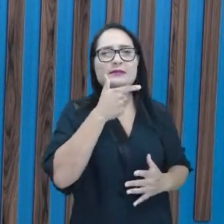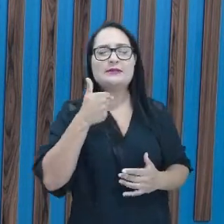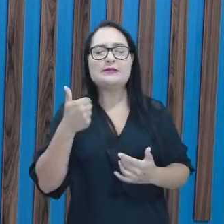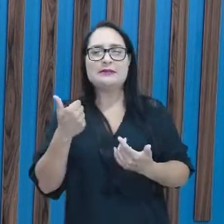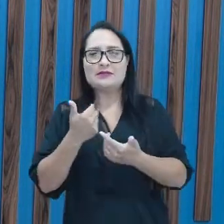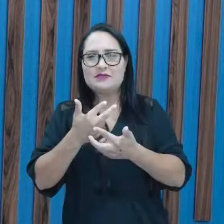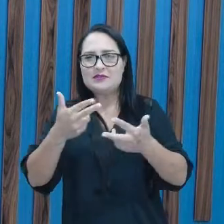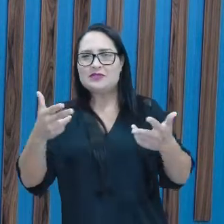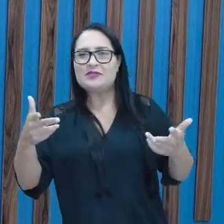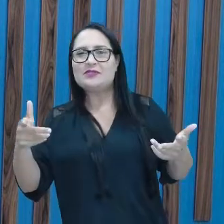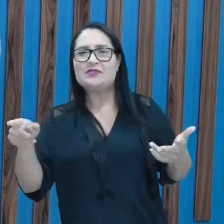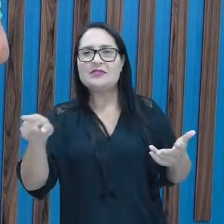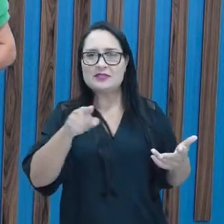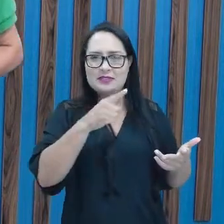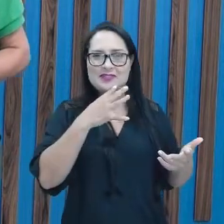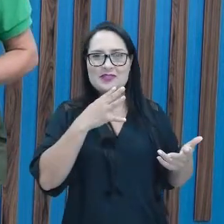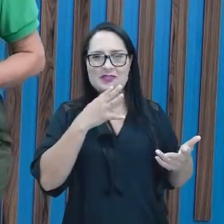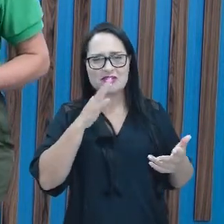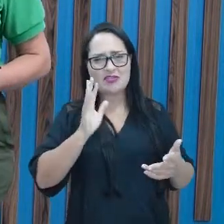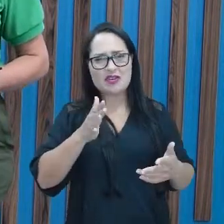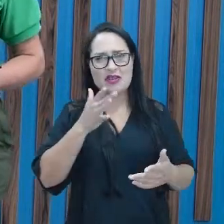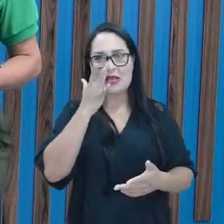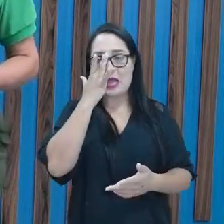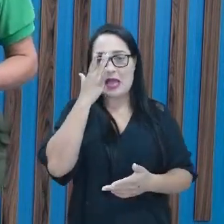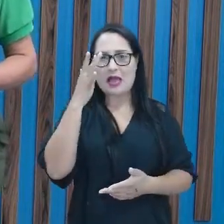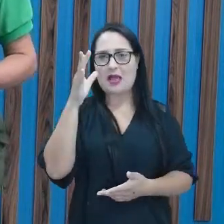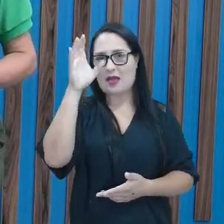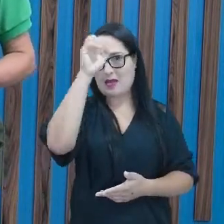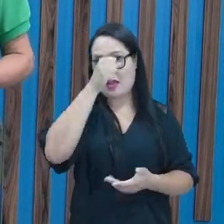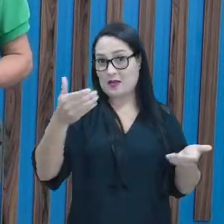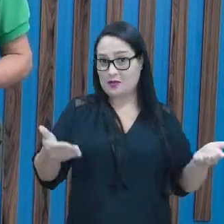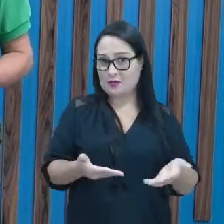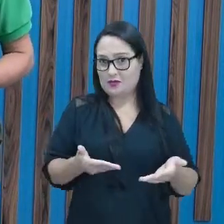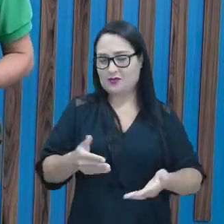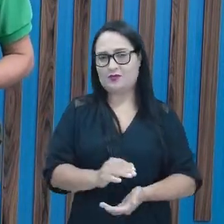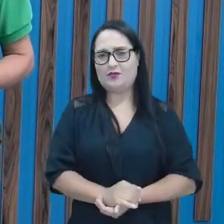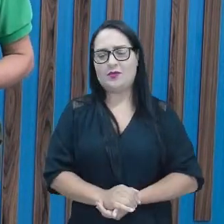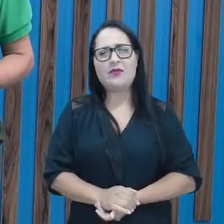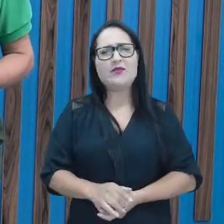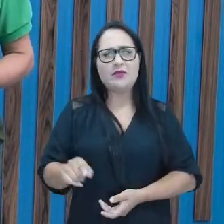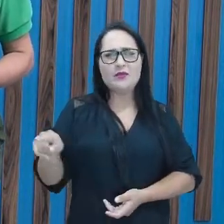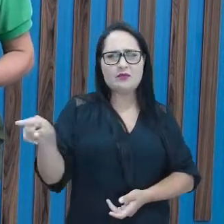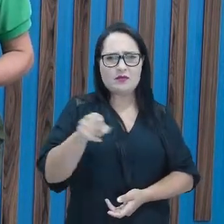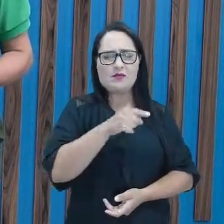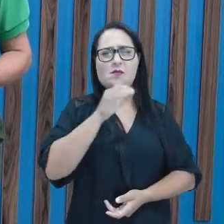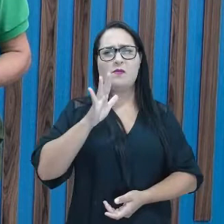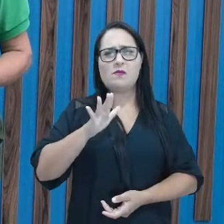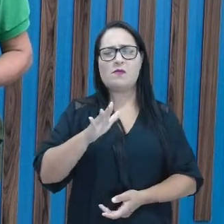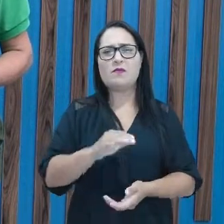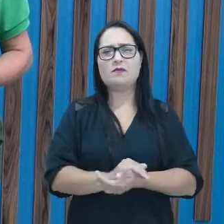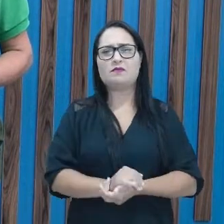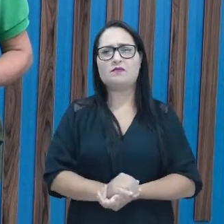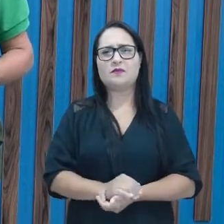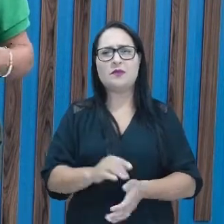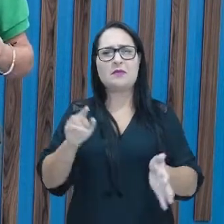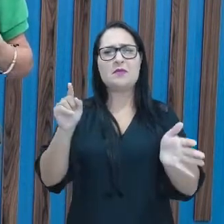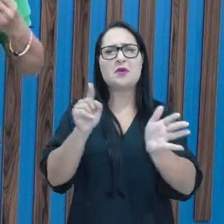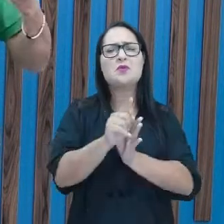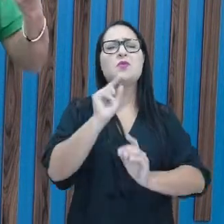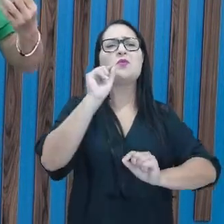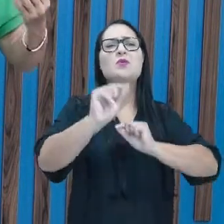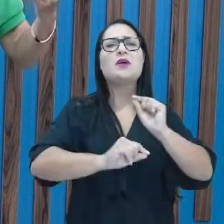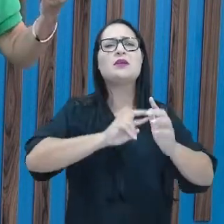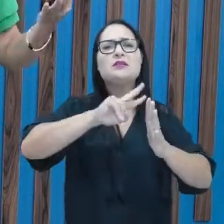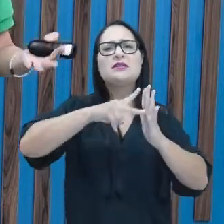passou, conhece ela aqui agora. Gente, você já se perguntou o que significa o